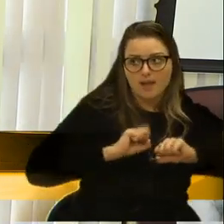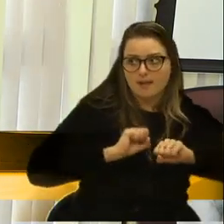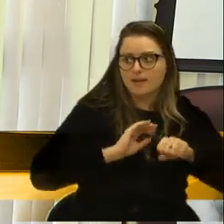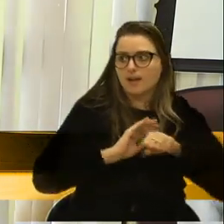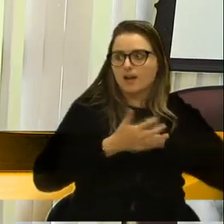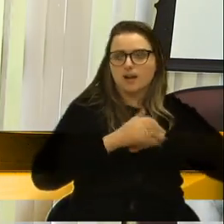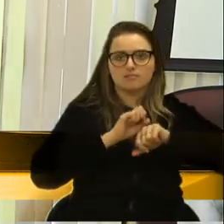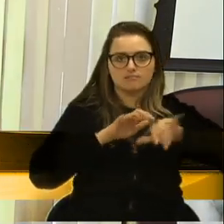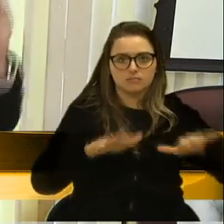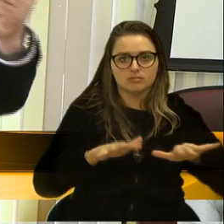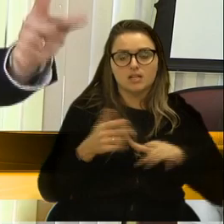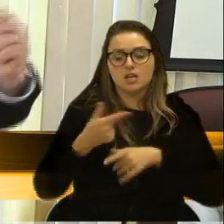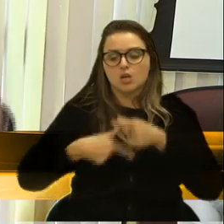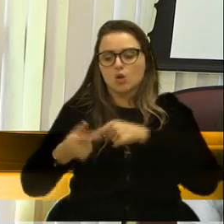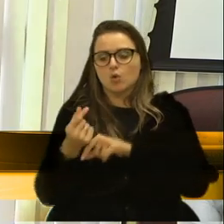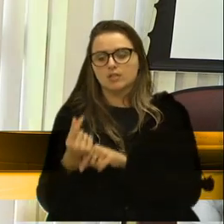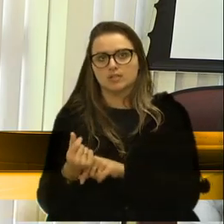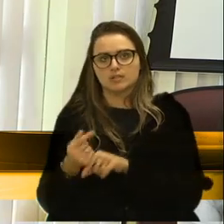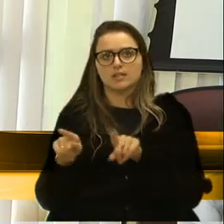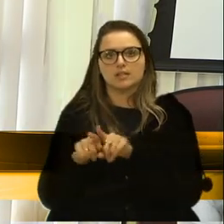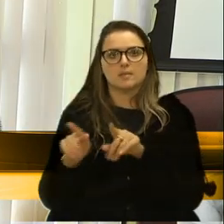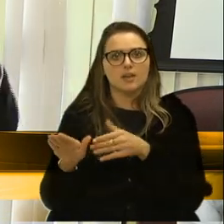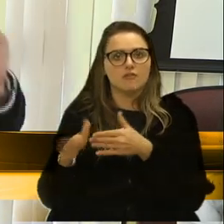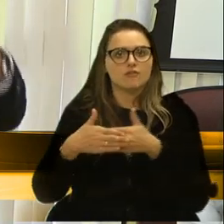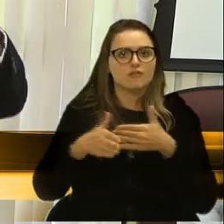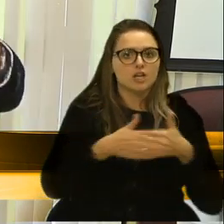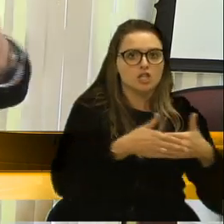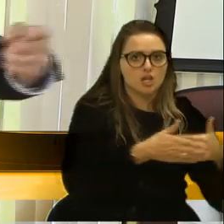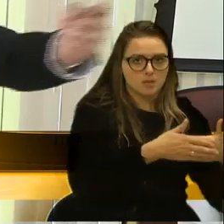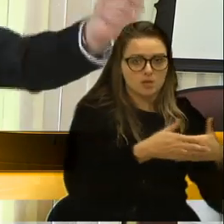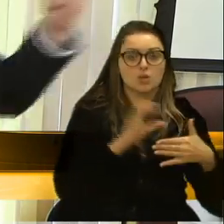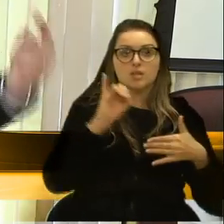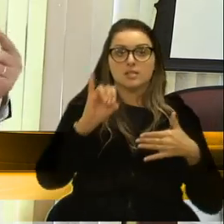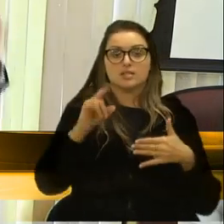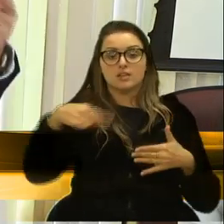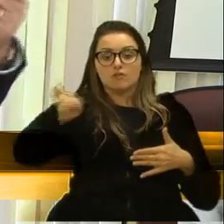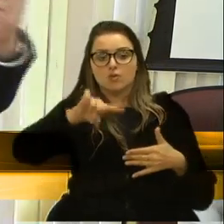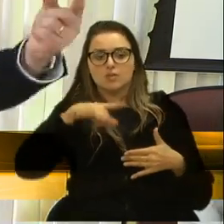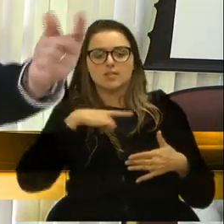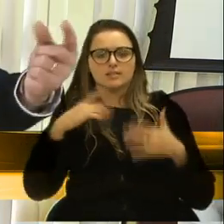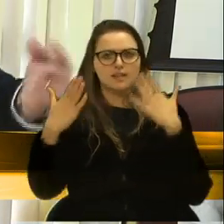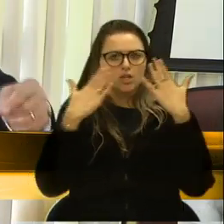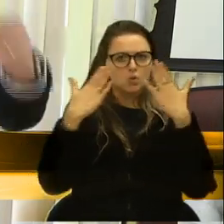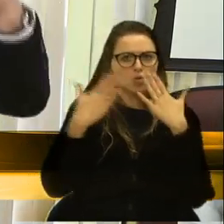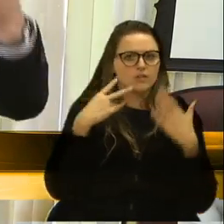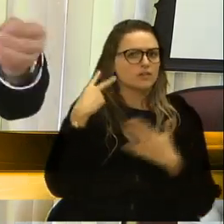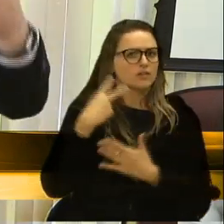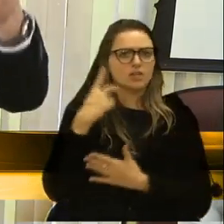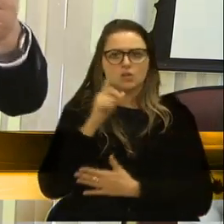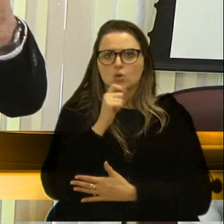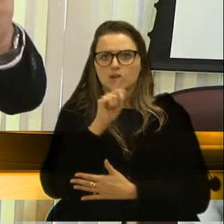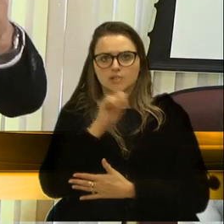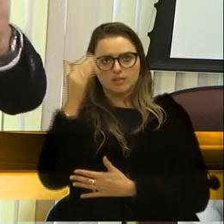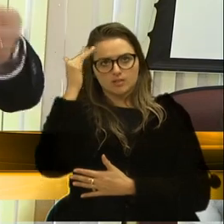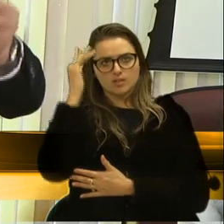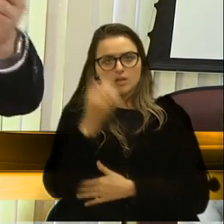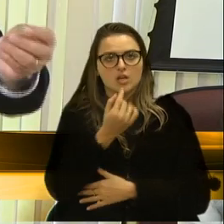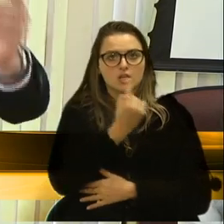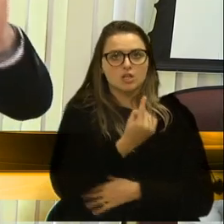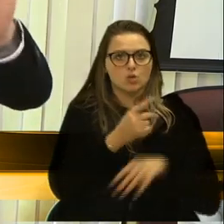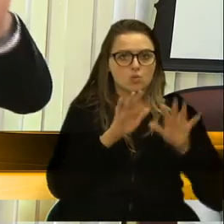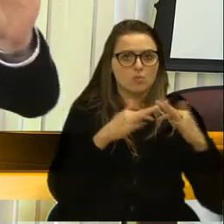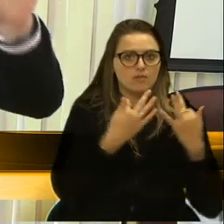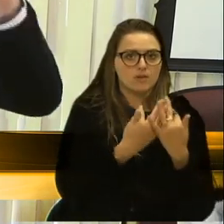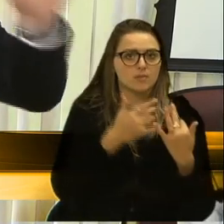com a conta financeira e com o fechamento. Agora, se aqui alguém tem dúvida, algum vereador, que uma família possa viver muito